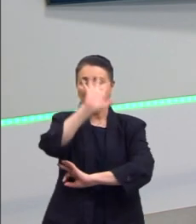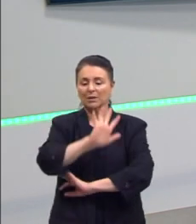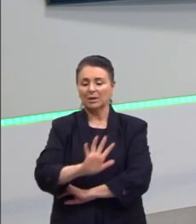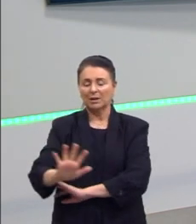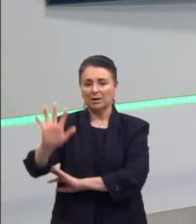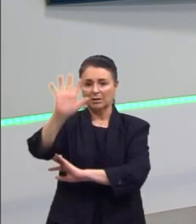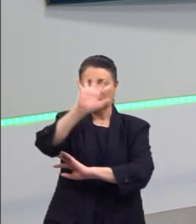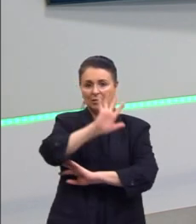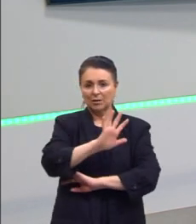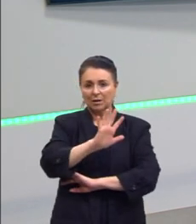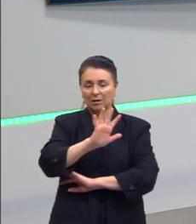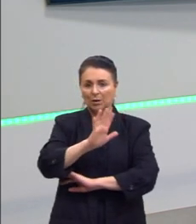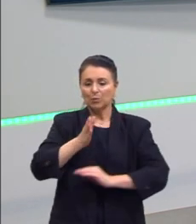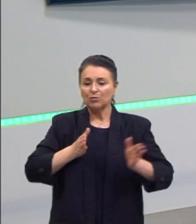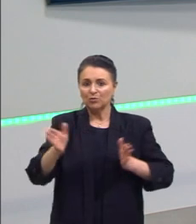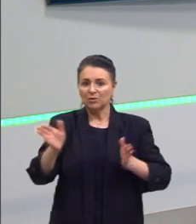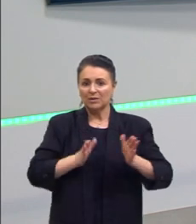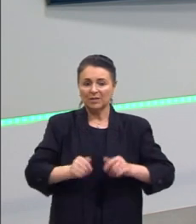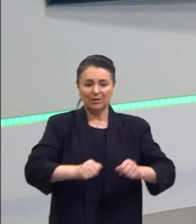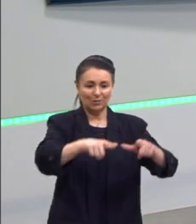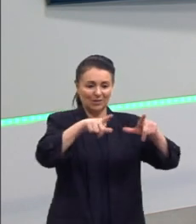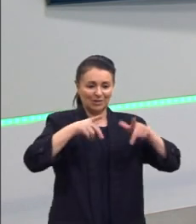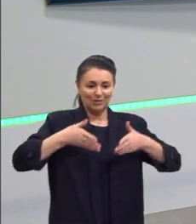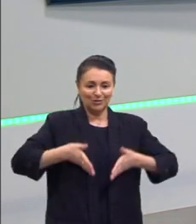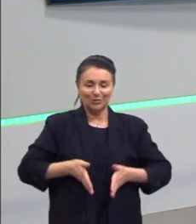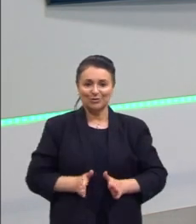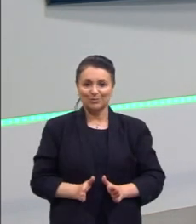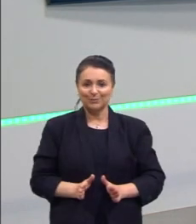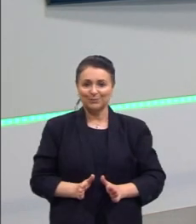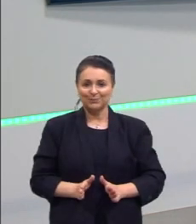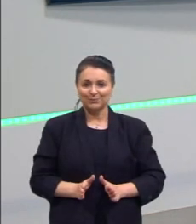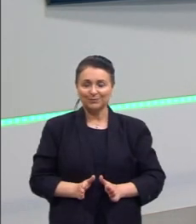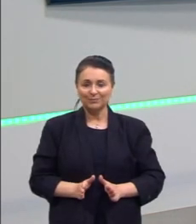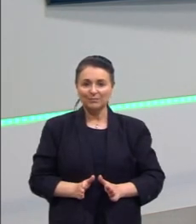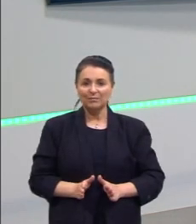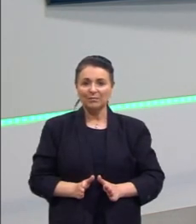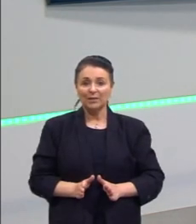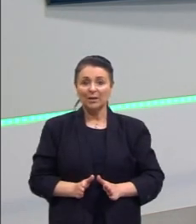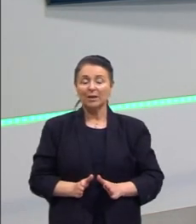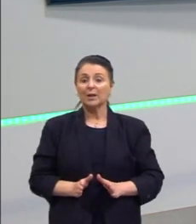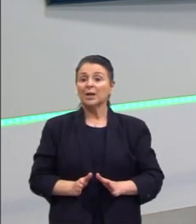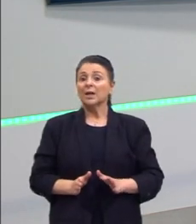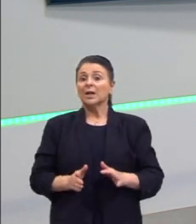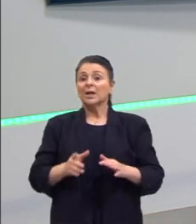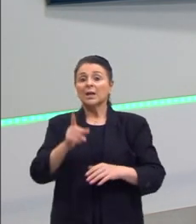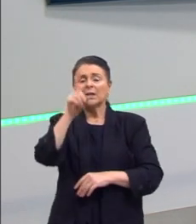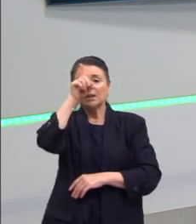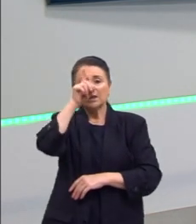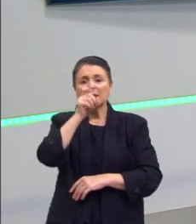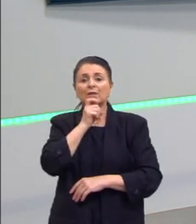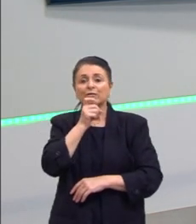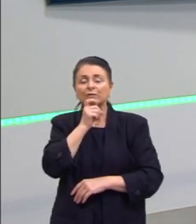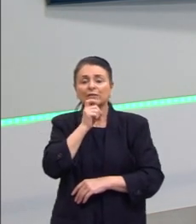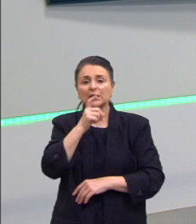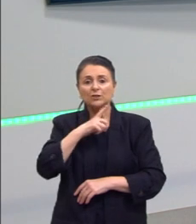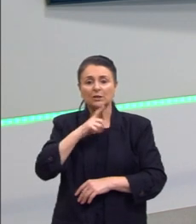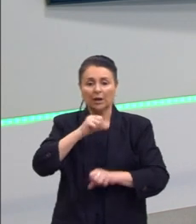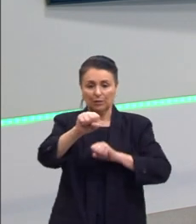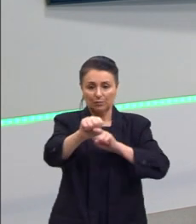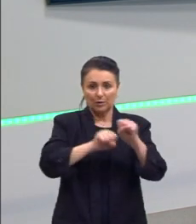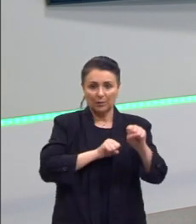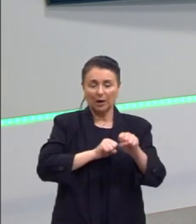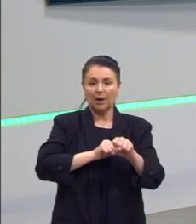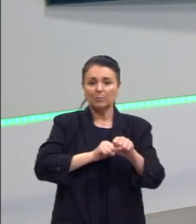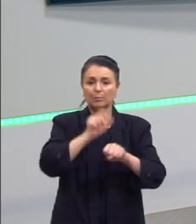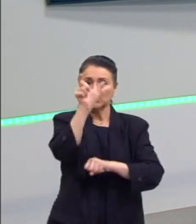de acesso à certidão. E a finalidade está em verde formar brasileiros